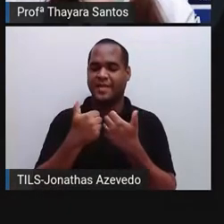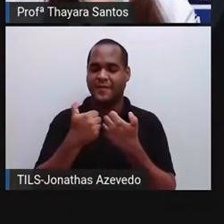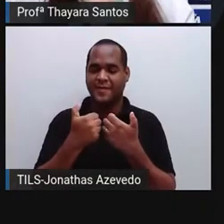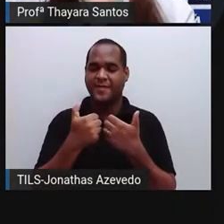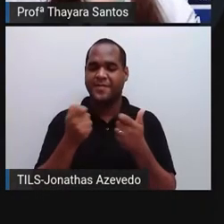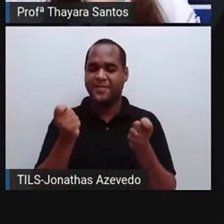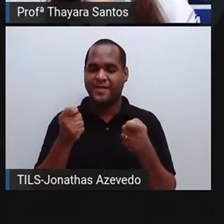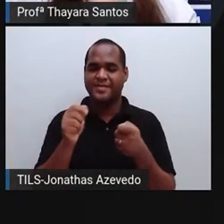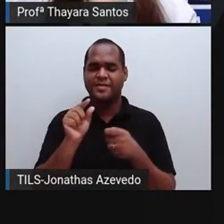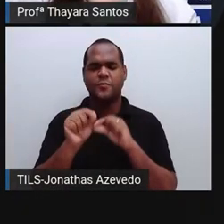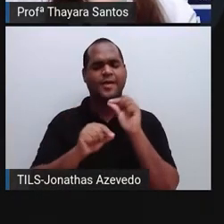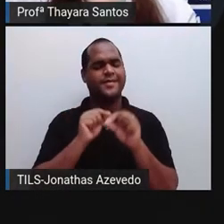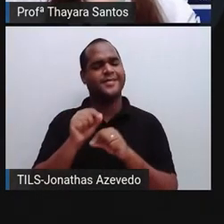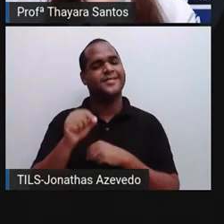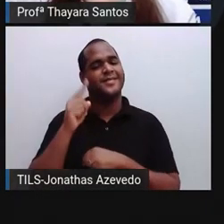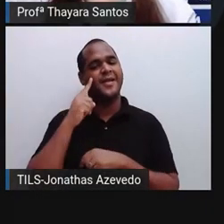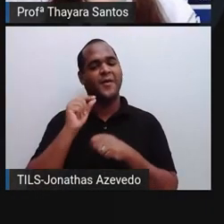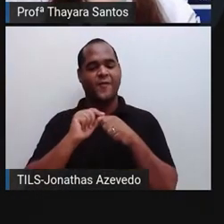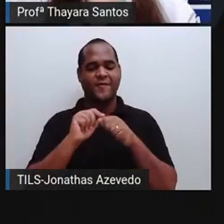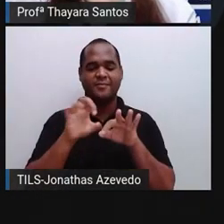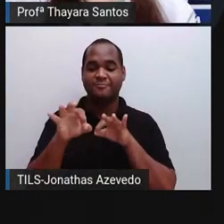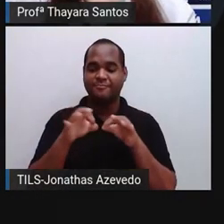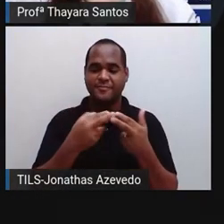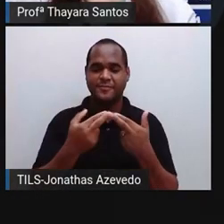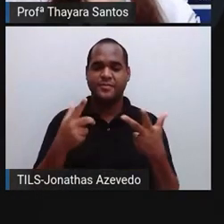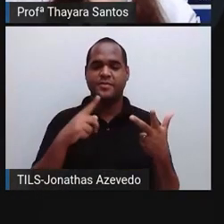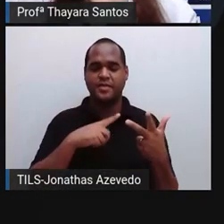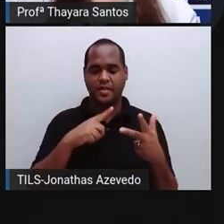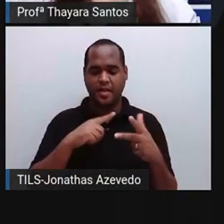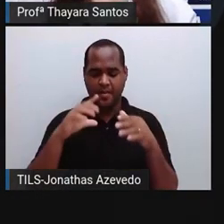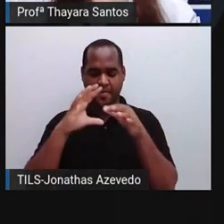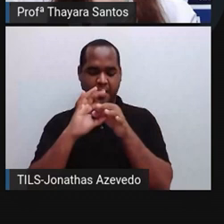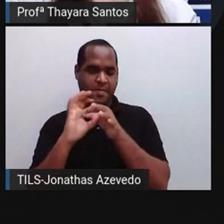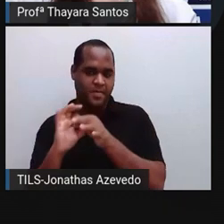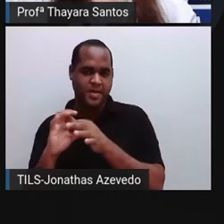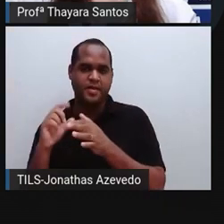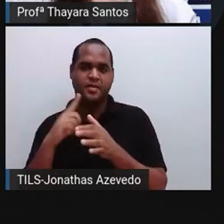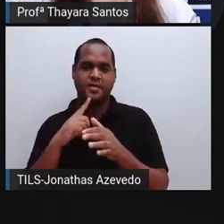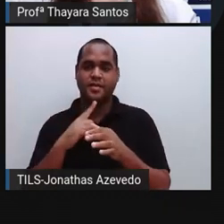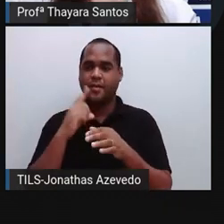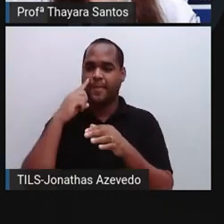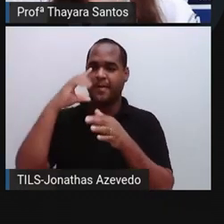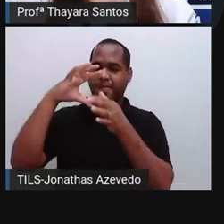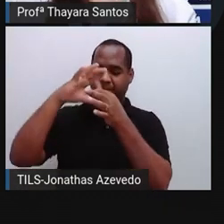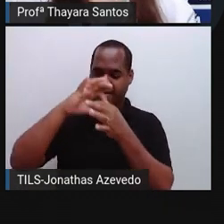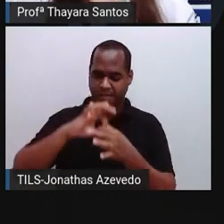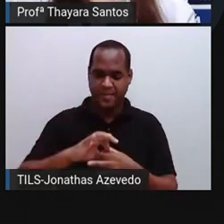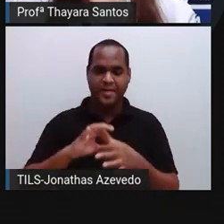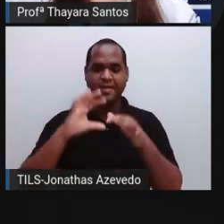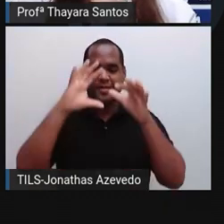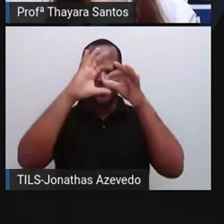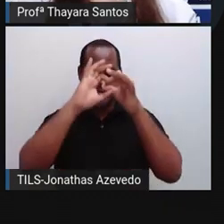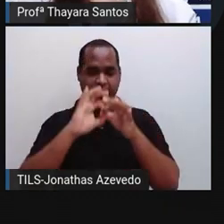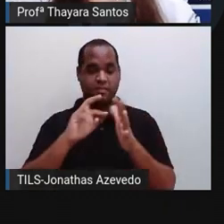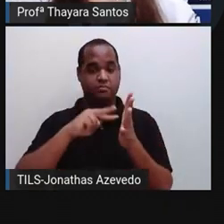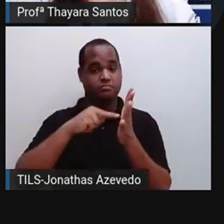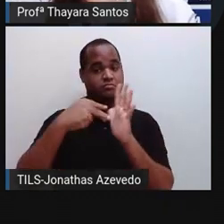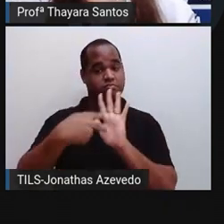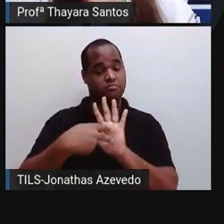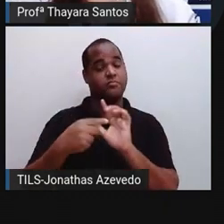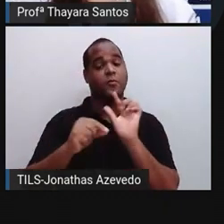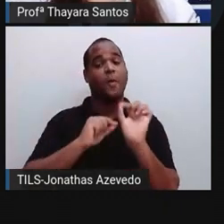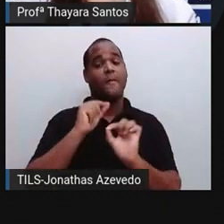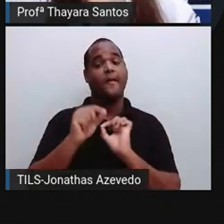E o que é que a gente tem que fazer aqui? A gente tem que relacionar esses termos aqui de cima com as definições que estão aqui